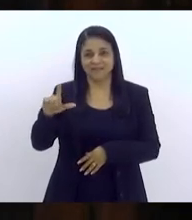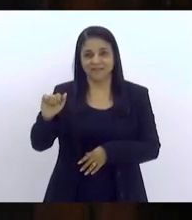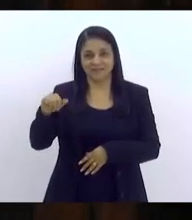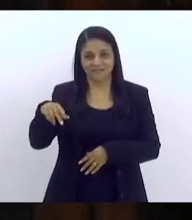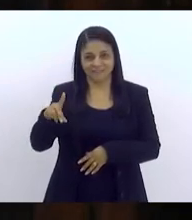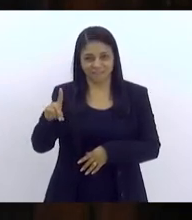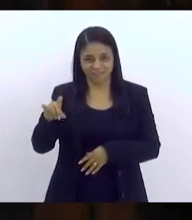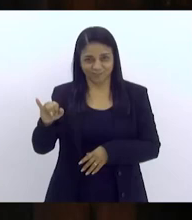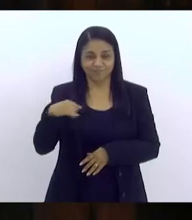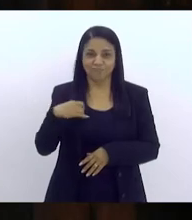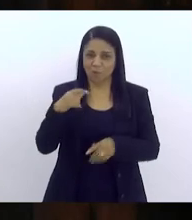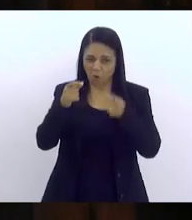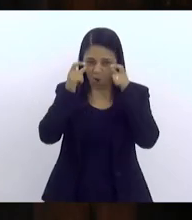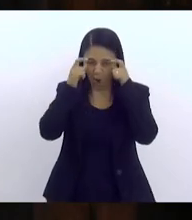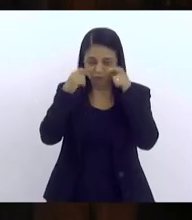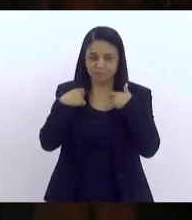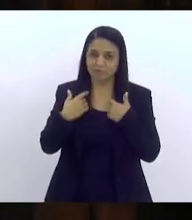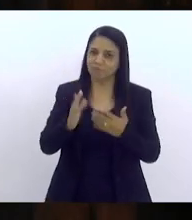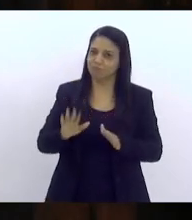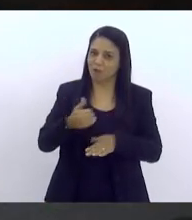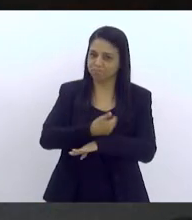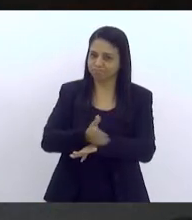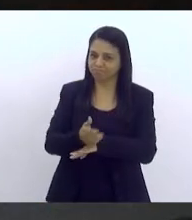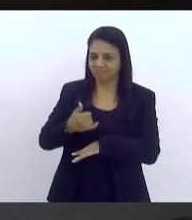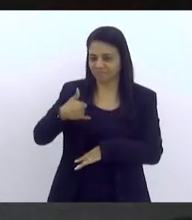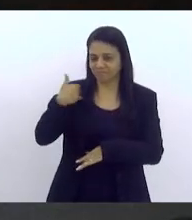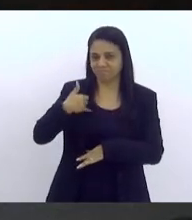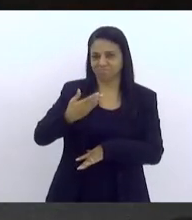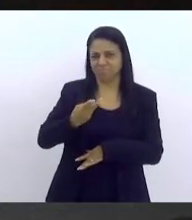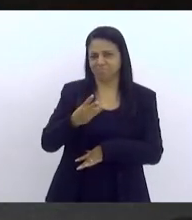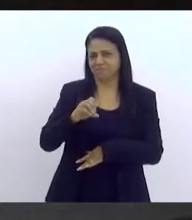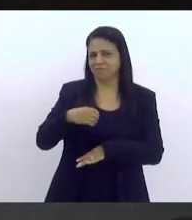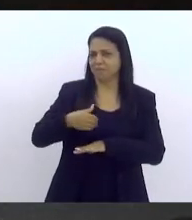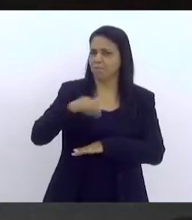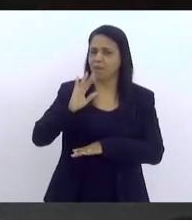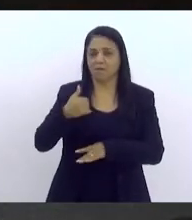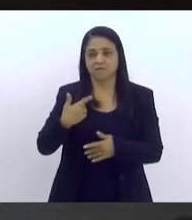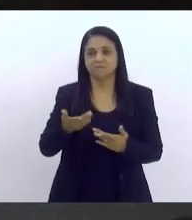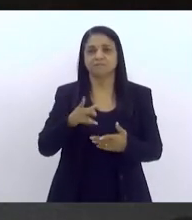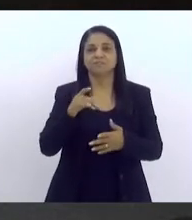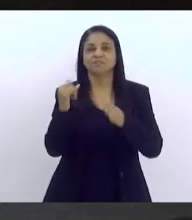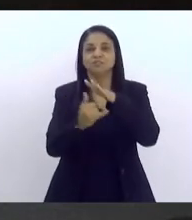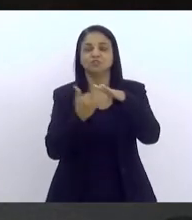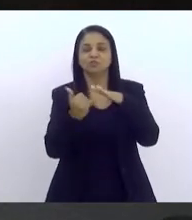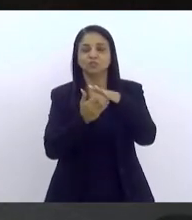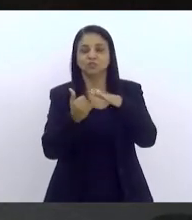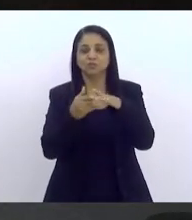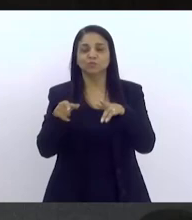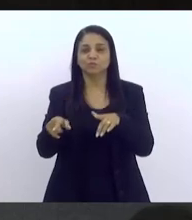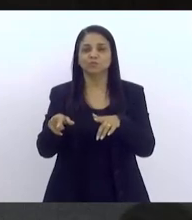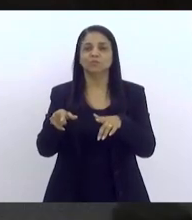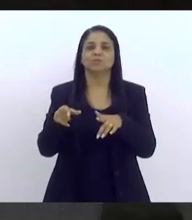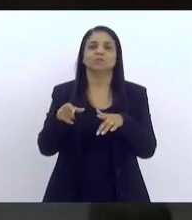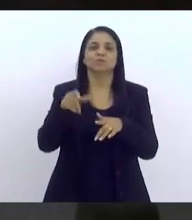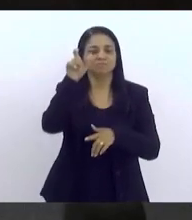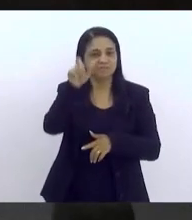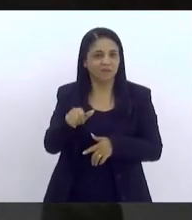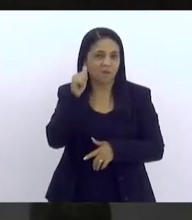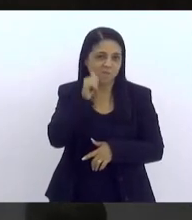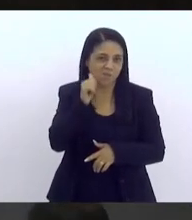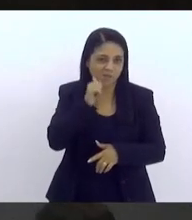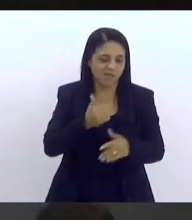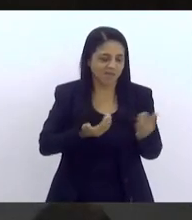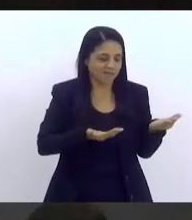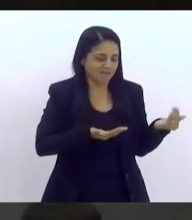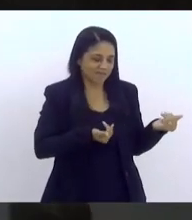Sueli Desilande, socióloga, pesquisadora titular do Instituto Nacional da Mulher, da Criança e do